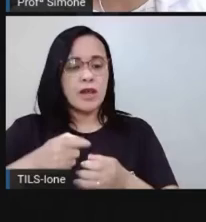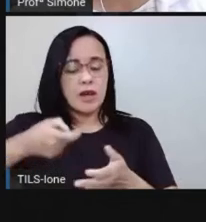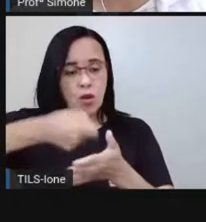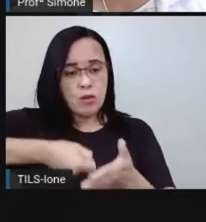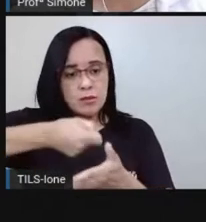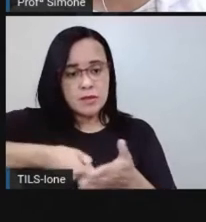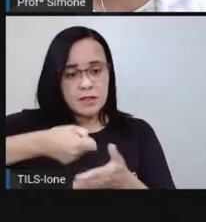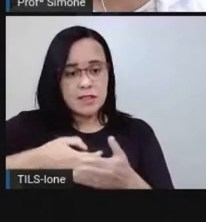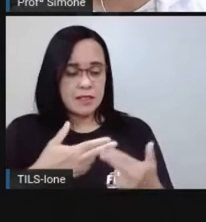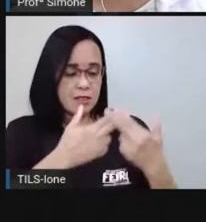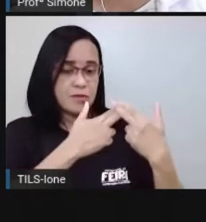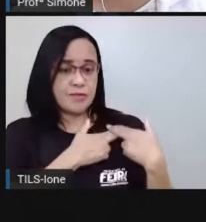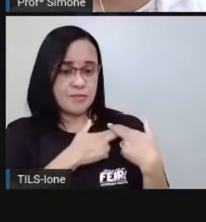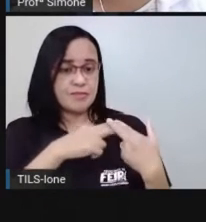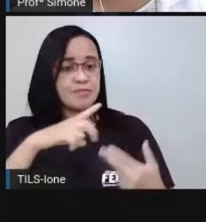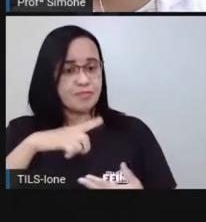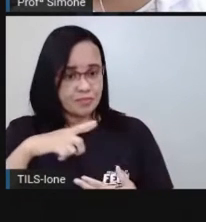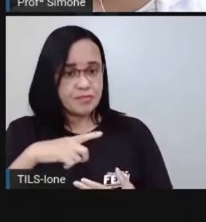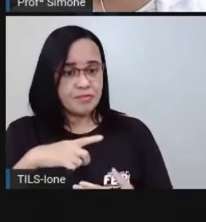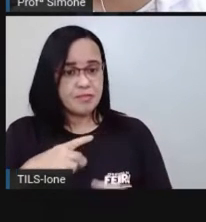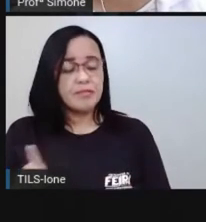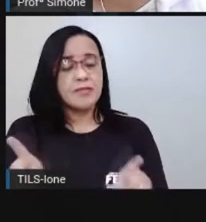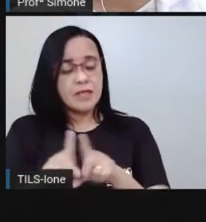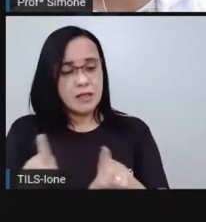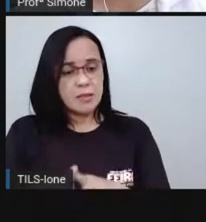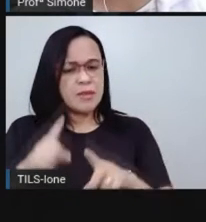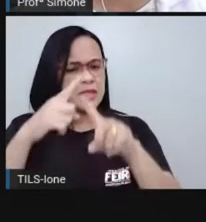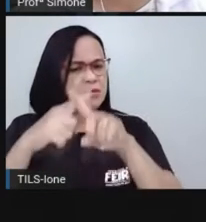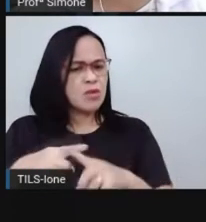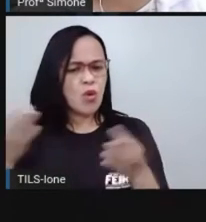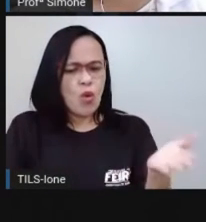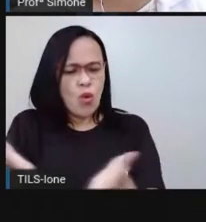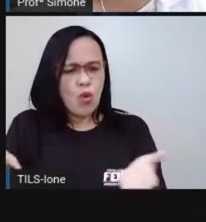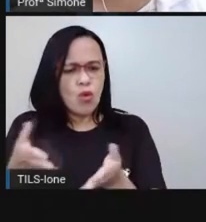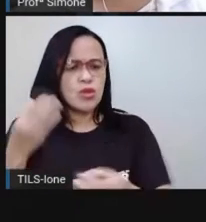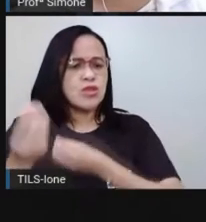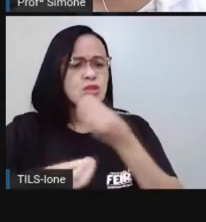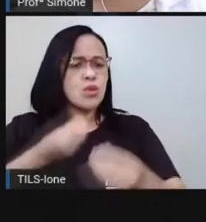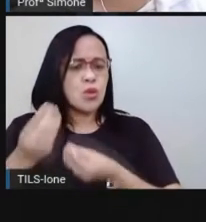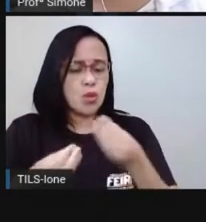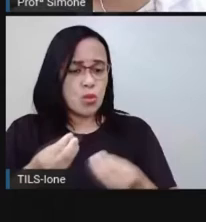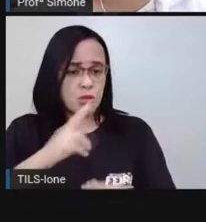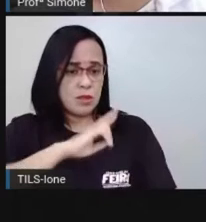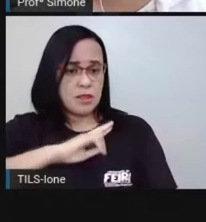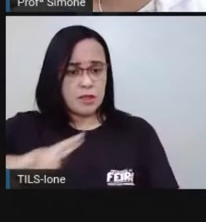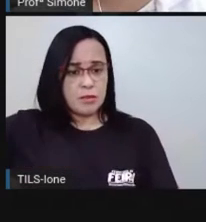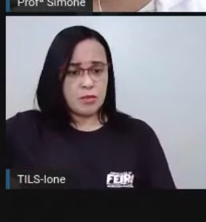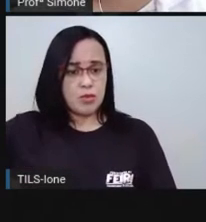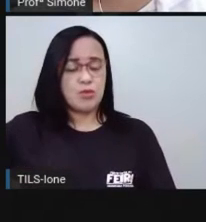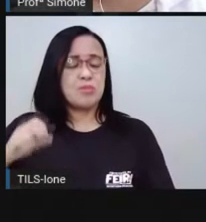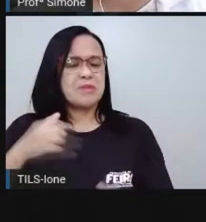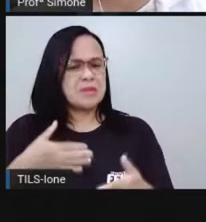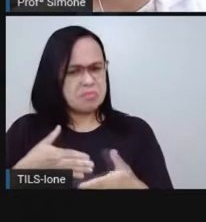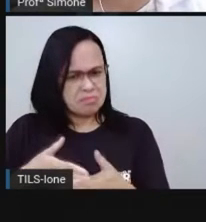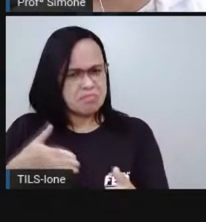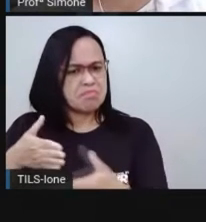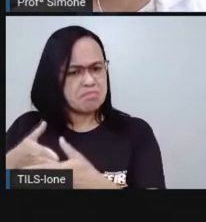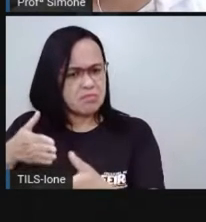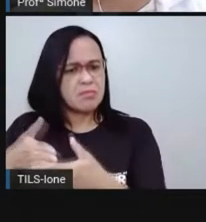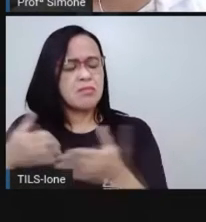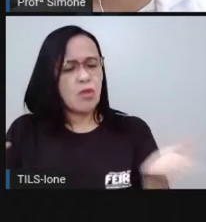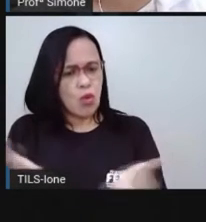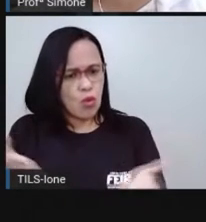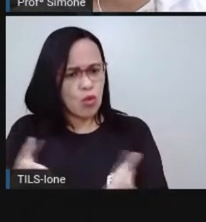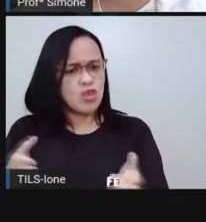E os desafios da atualidade? Quais são os desafios que a República Brasileira enfrenta nos dias